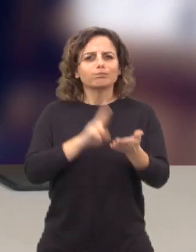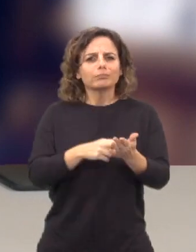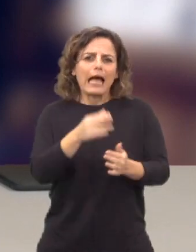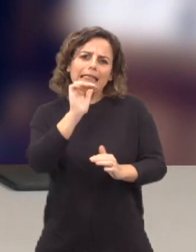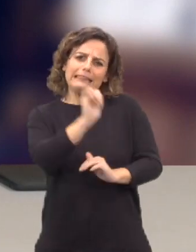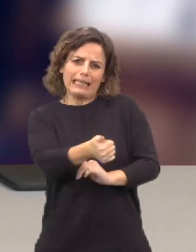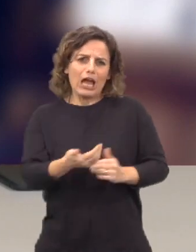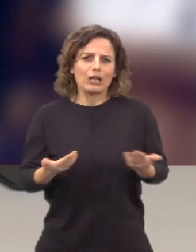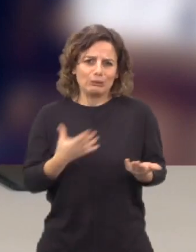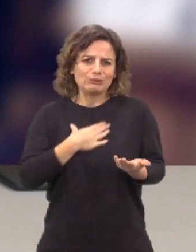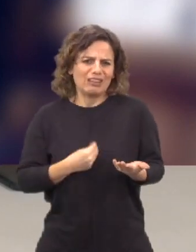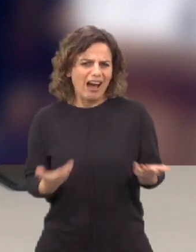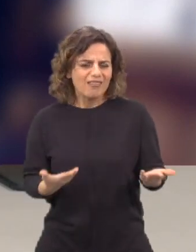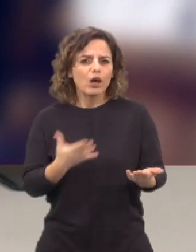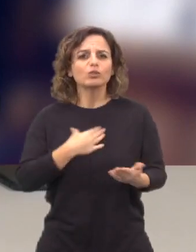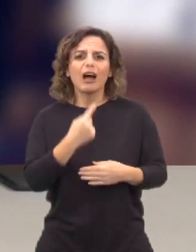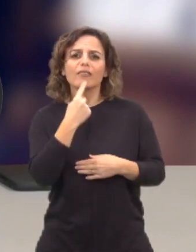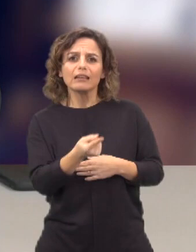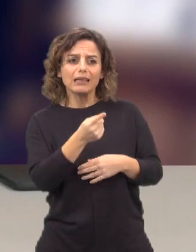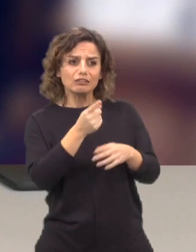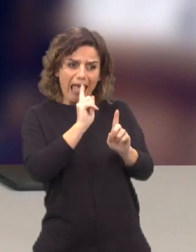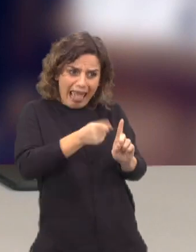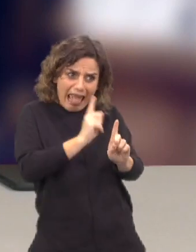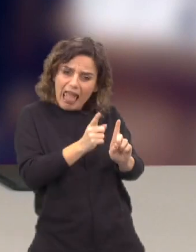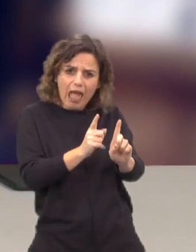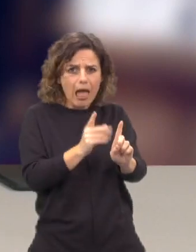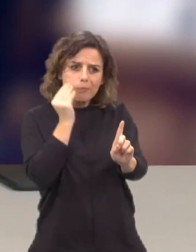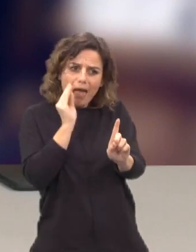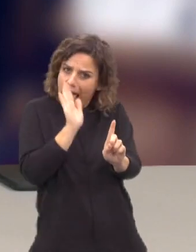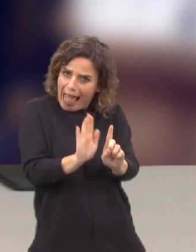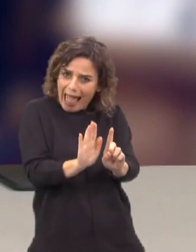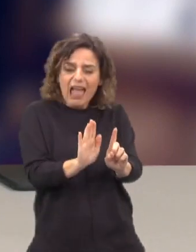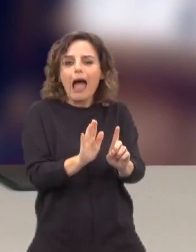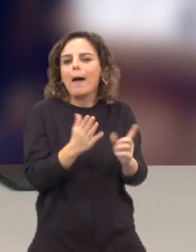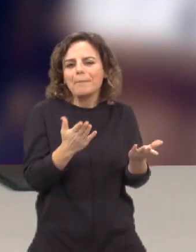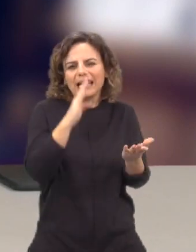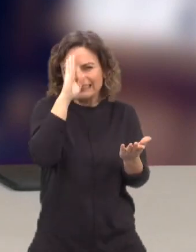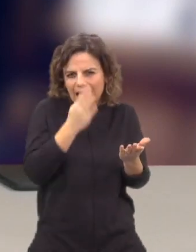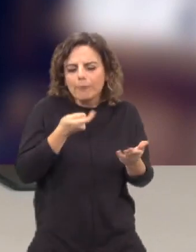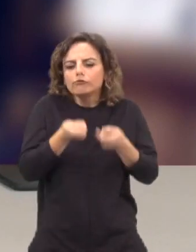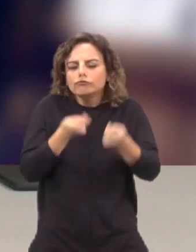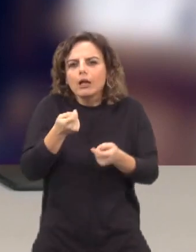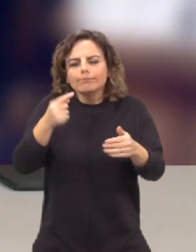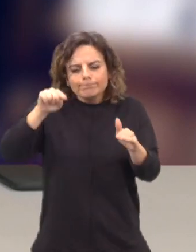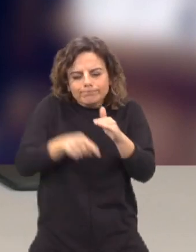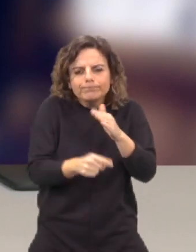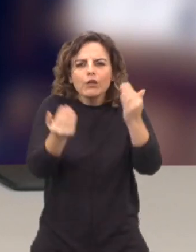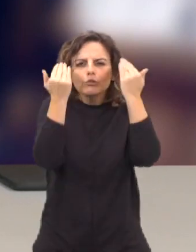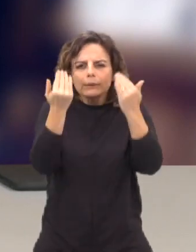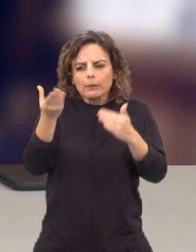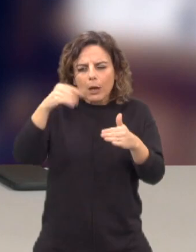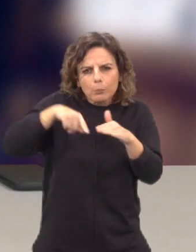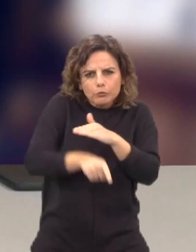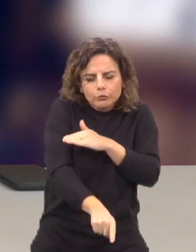Gostaríamos que aquilo que dizemos fosse definitivo. Mas, muitas vezes, sabemos que vamos aprofundando a informação